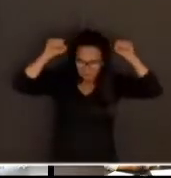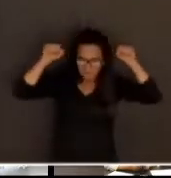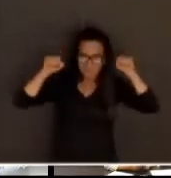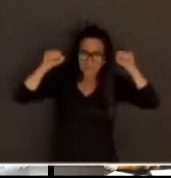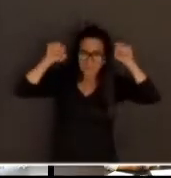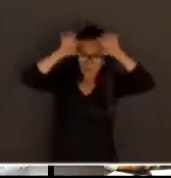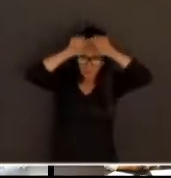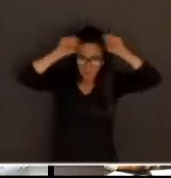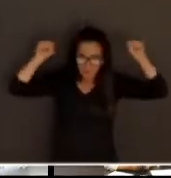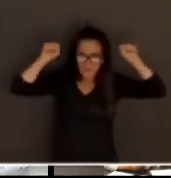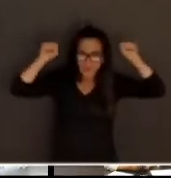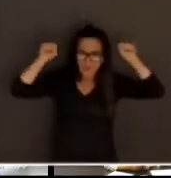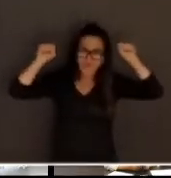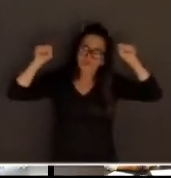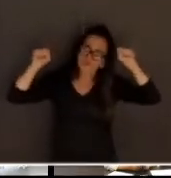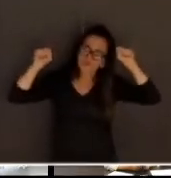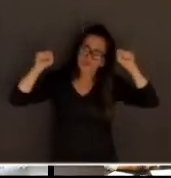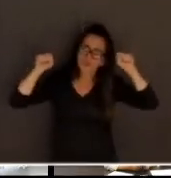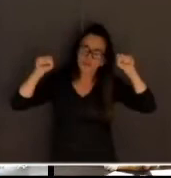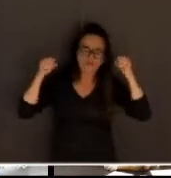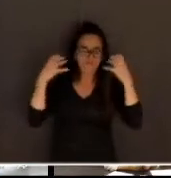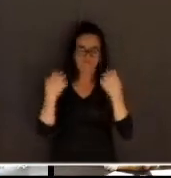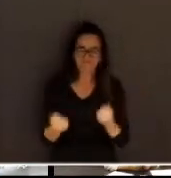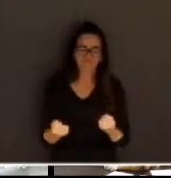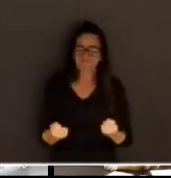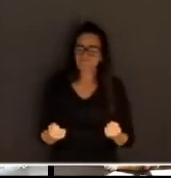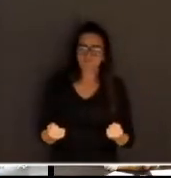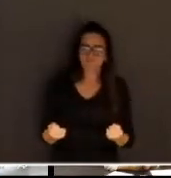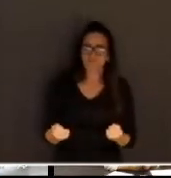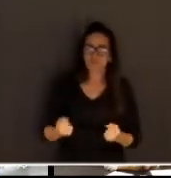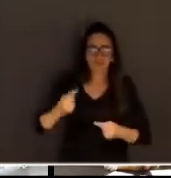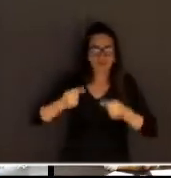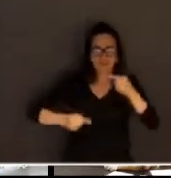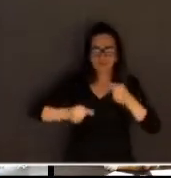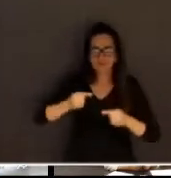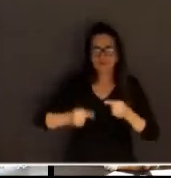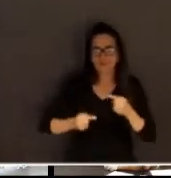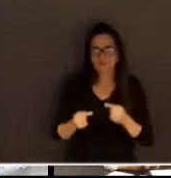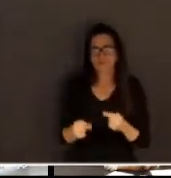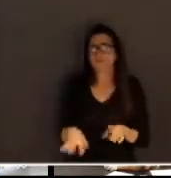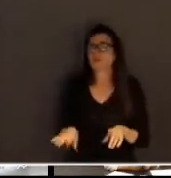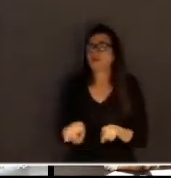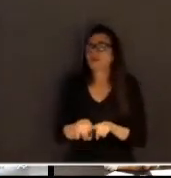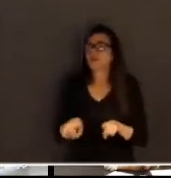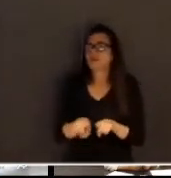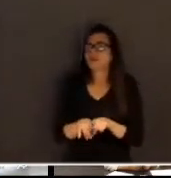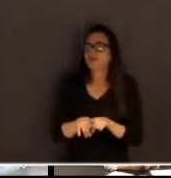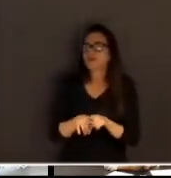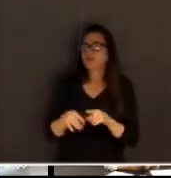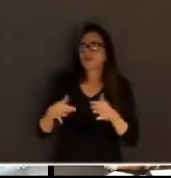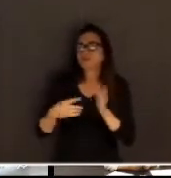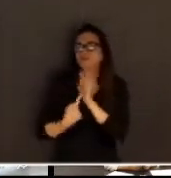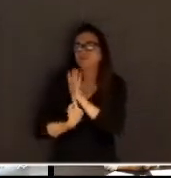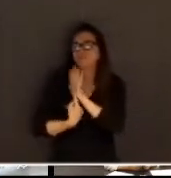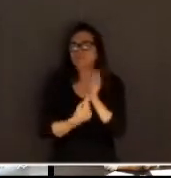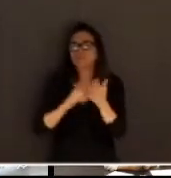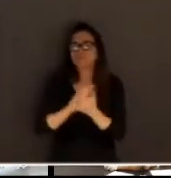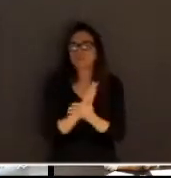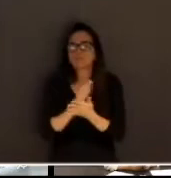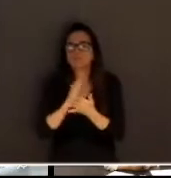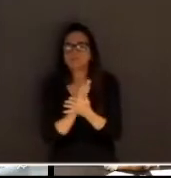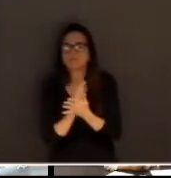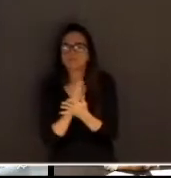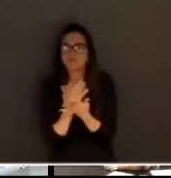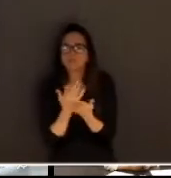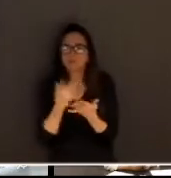rechaçar esse tipo de questionamento. Também quero te alertar que, em algumas situações, já estavam